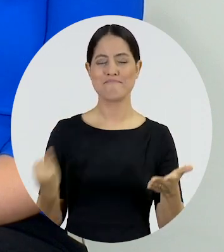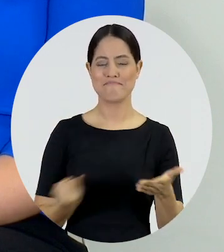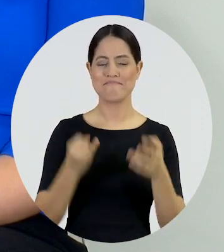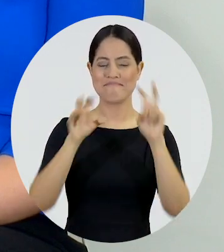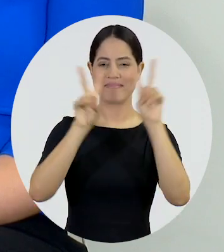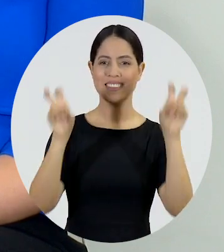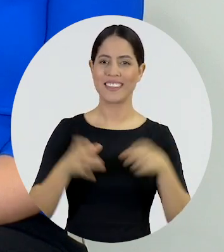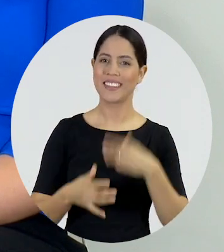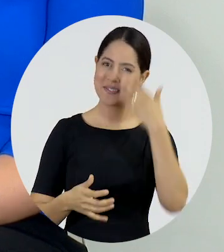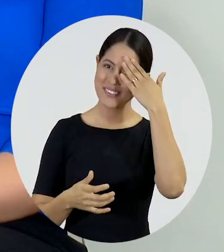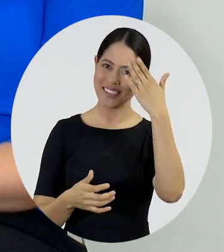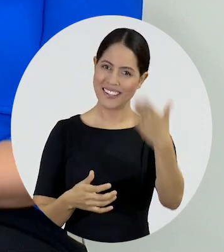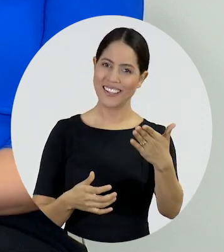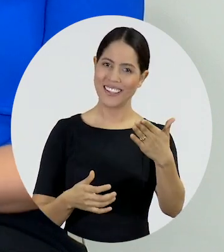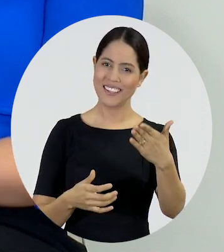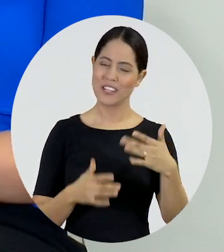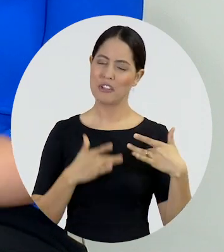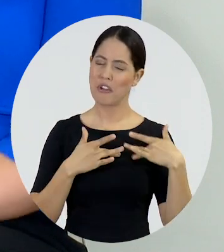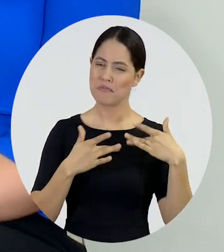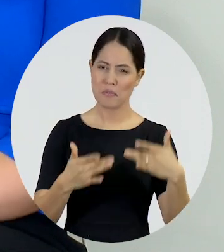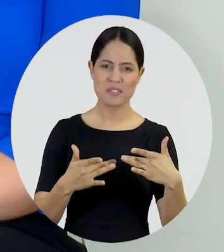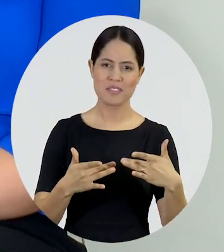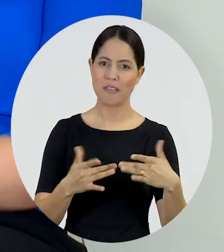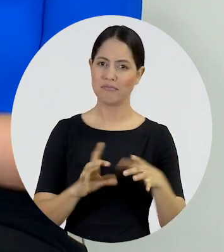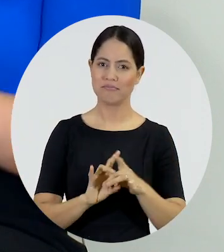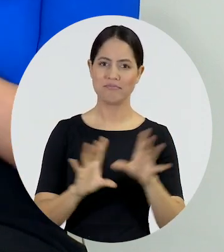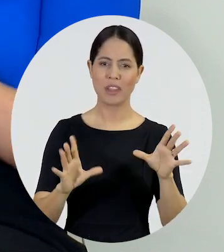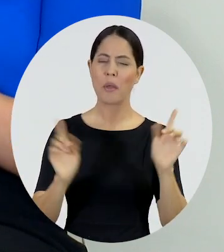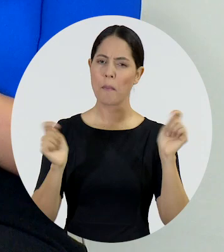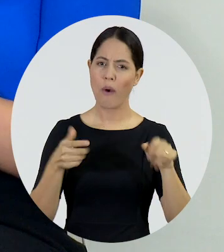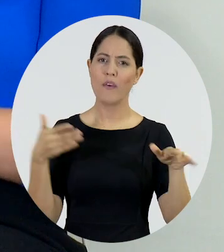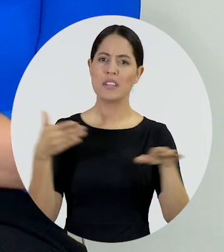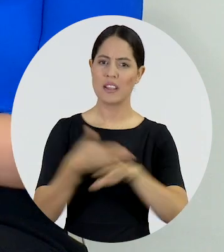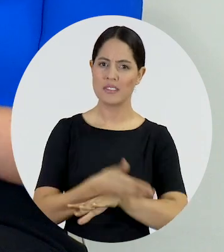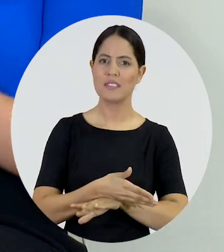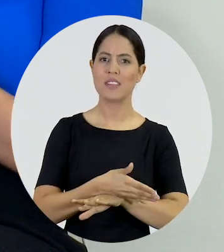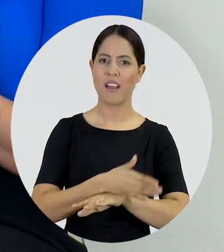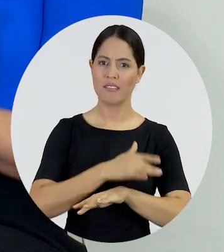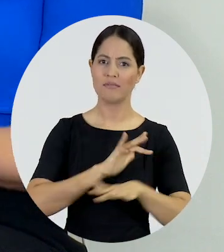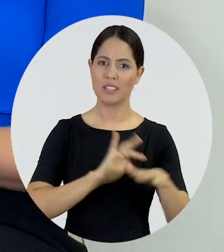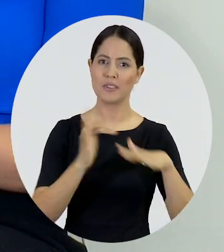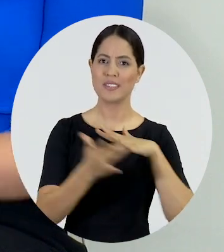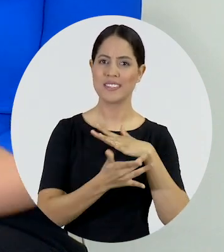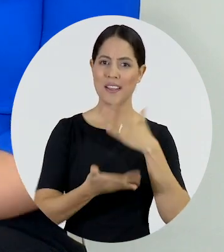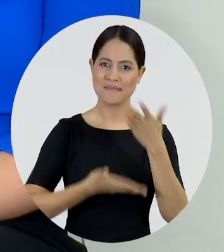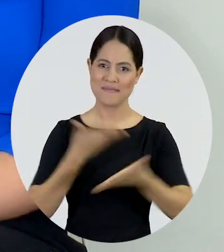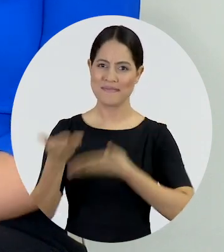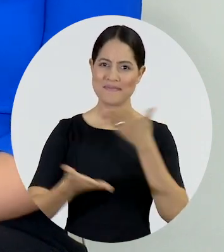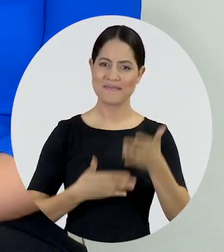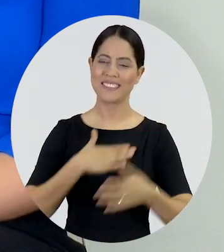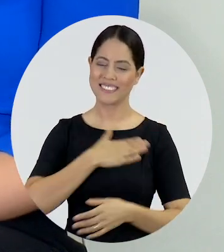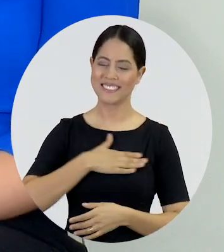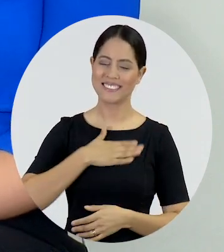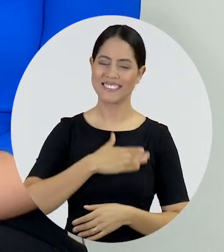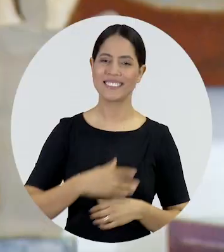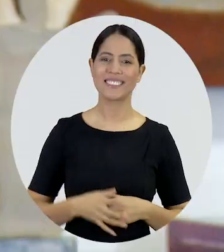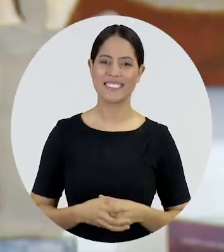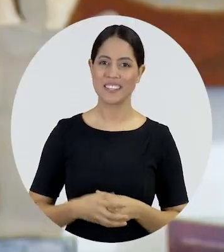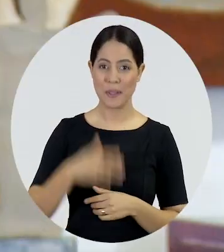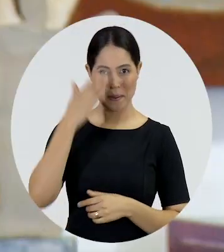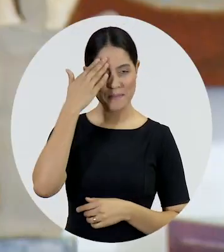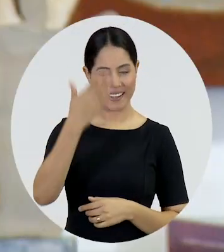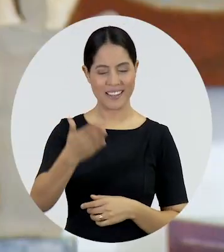gente. Muito obrigada. Eu que agradeço. Coloco o Artigo 19 à disposição, entrem nas nossas redes, interajam com a gente. Vai ser um grande prazer.